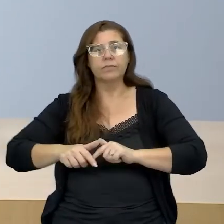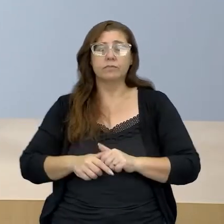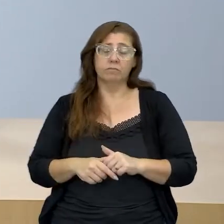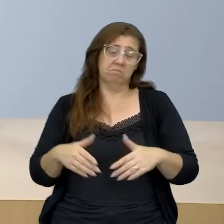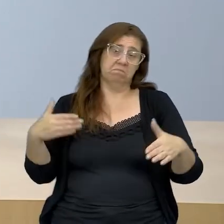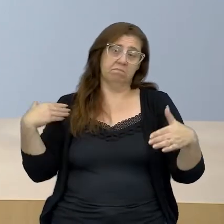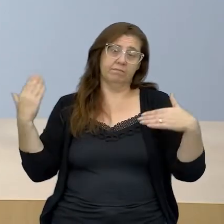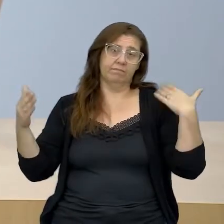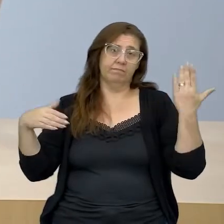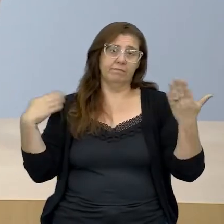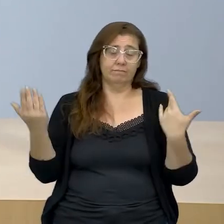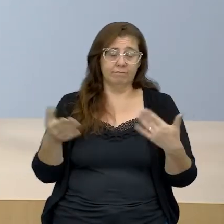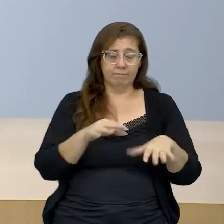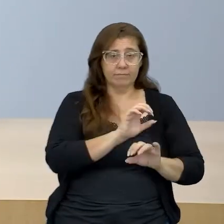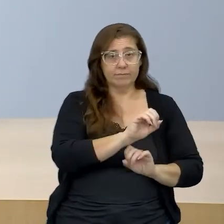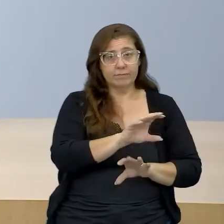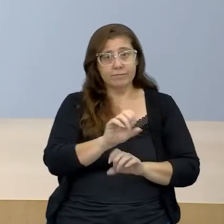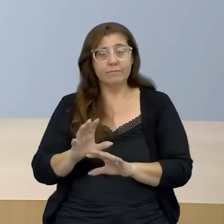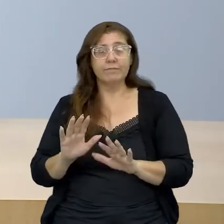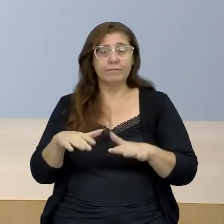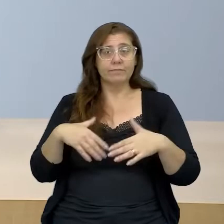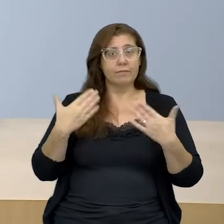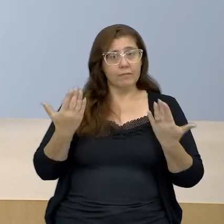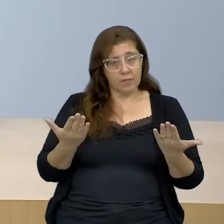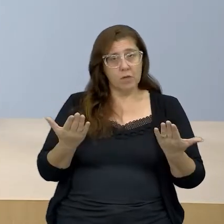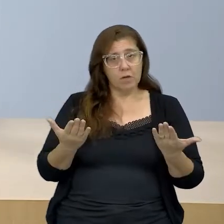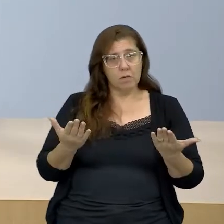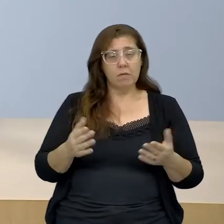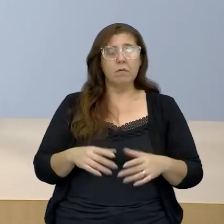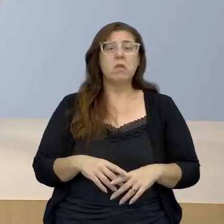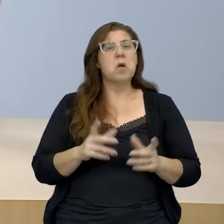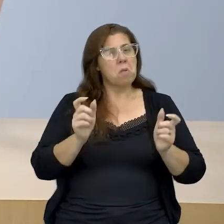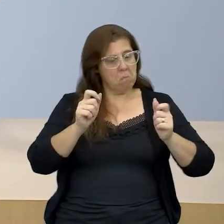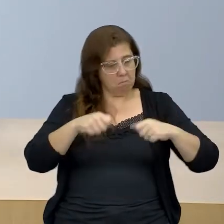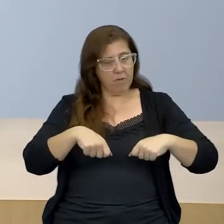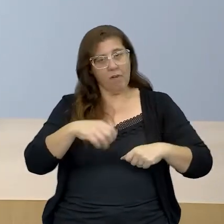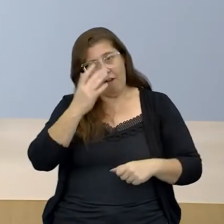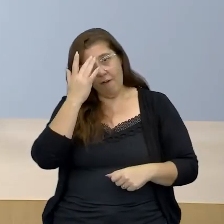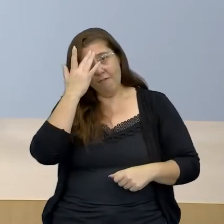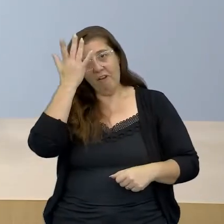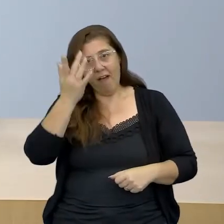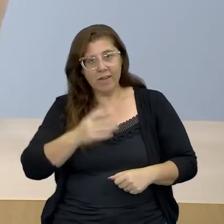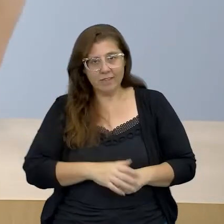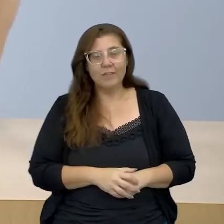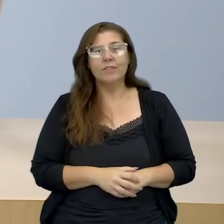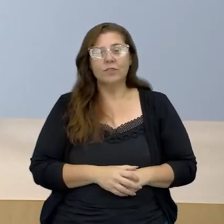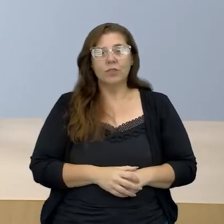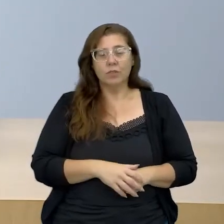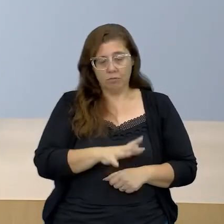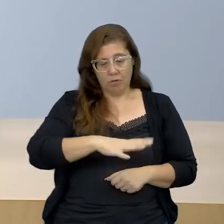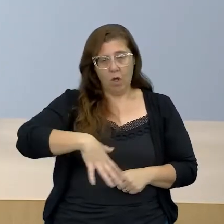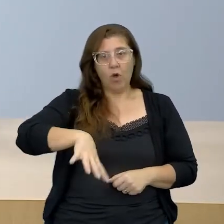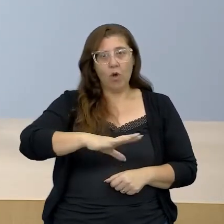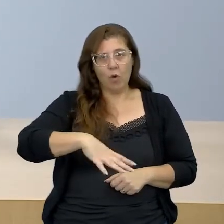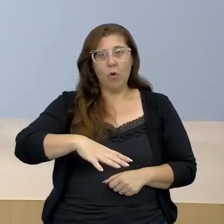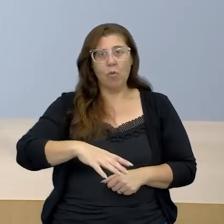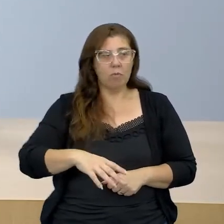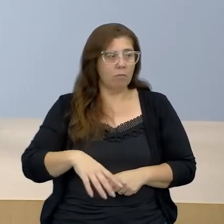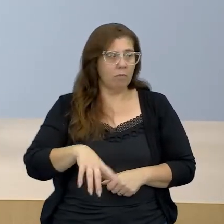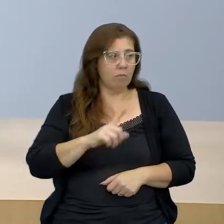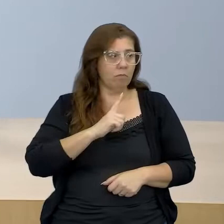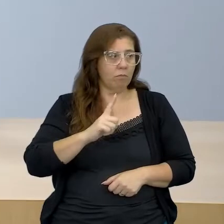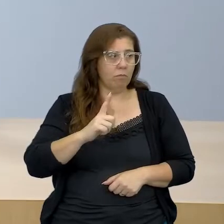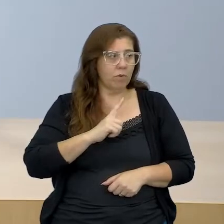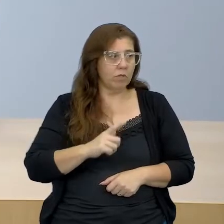lazer, à educação. Então, possibilitar o acesso de diferentes determinados segmentos e setores